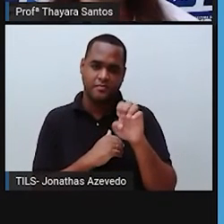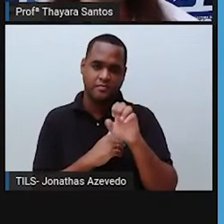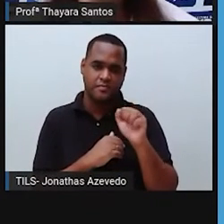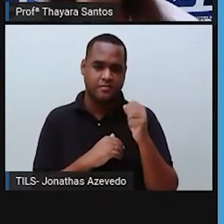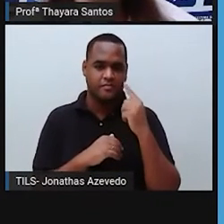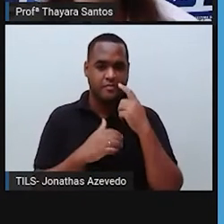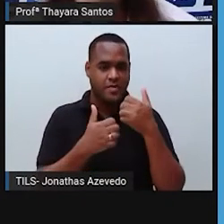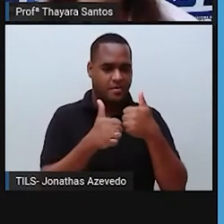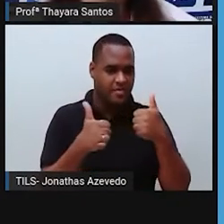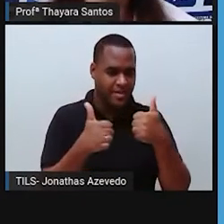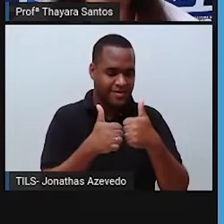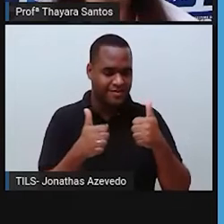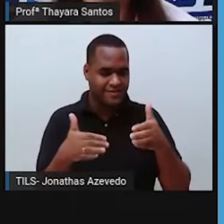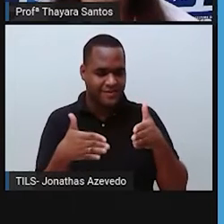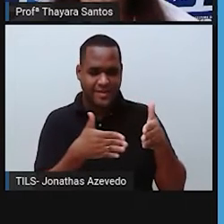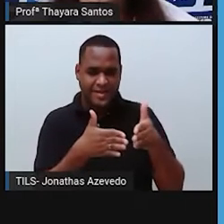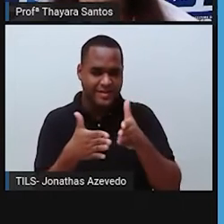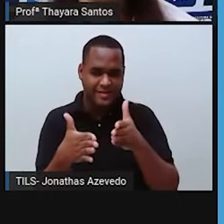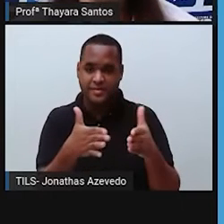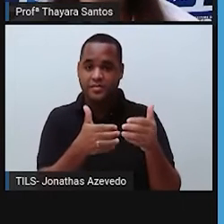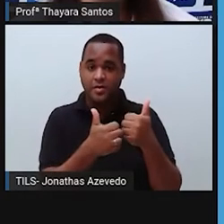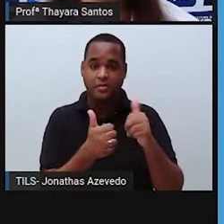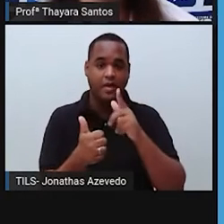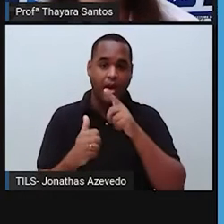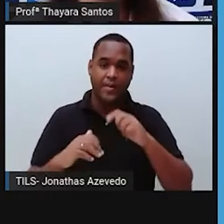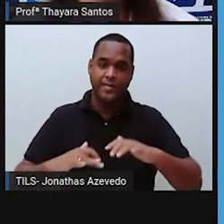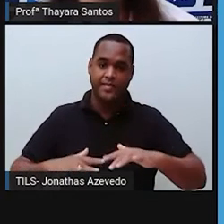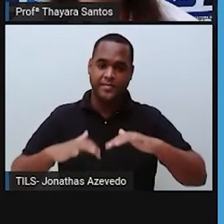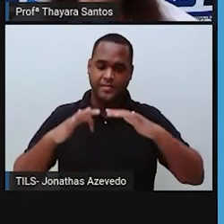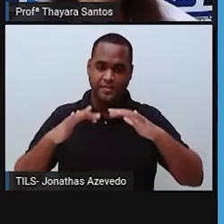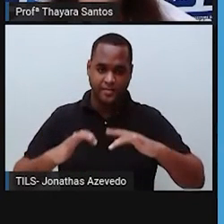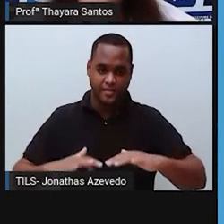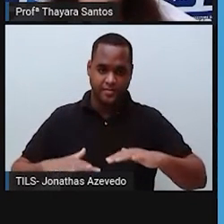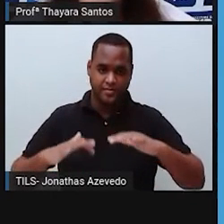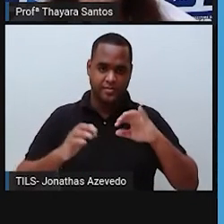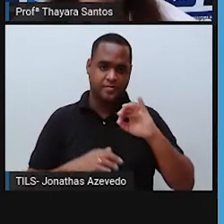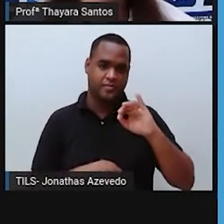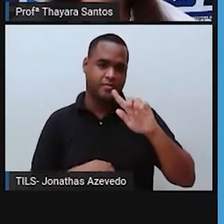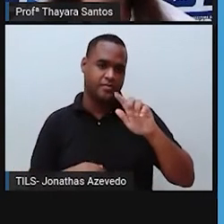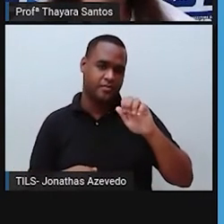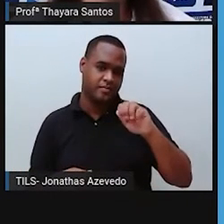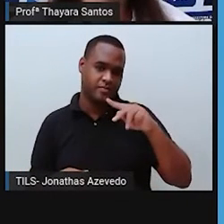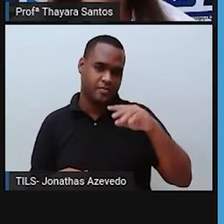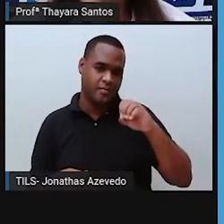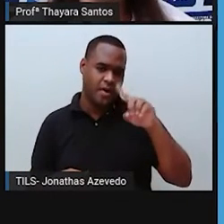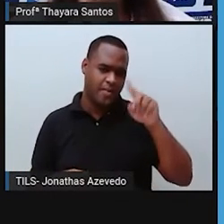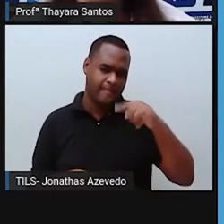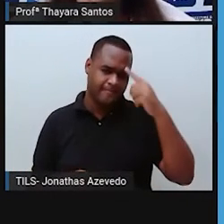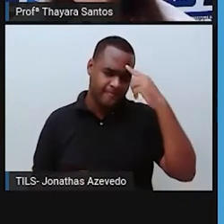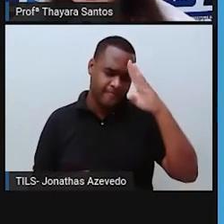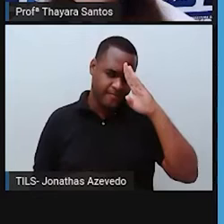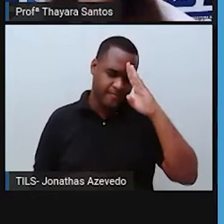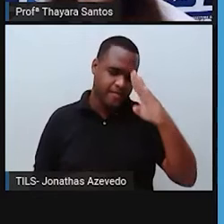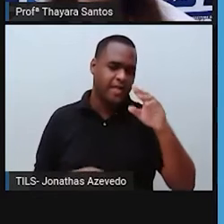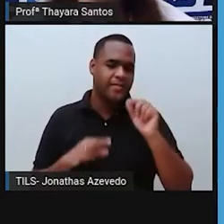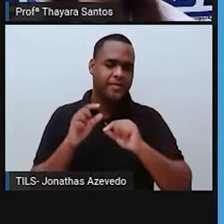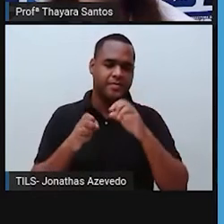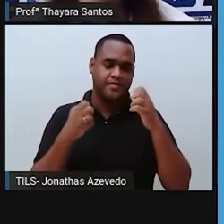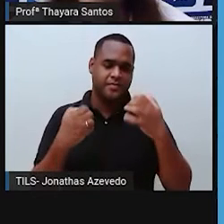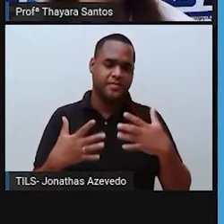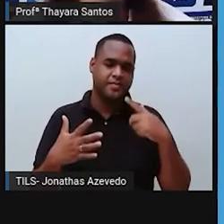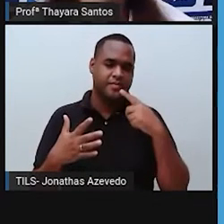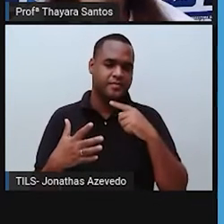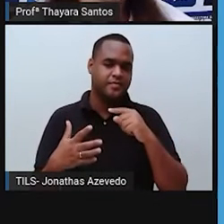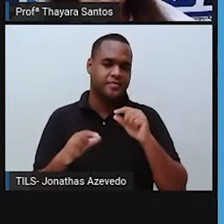beiradas dos rios e elas costumam ficar alagadas. E a floresta de igapó, a principal característica dela é